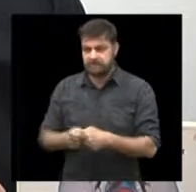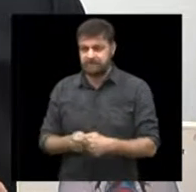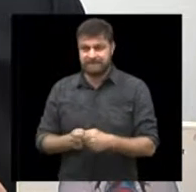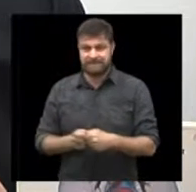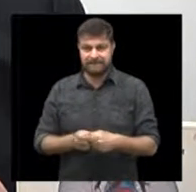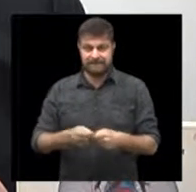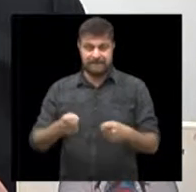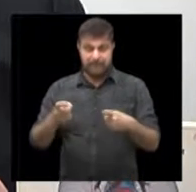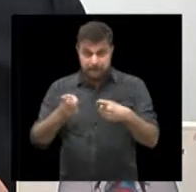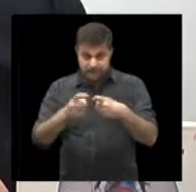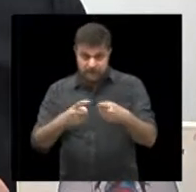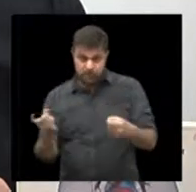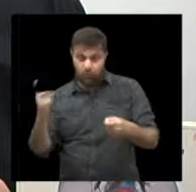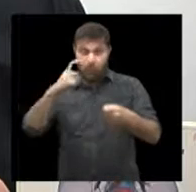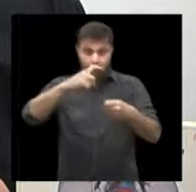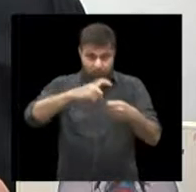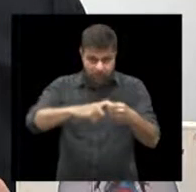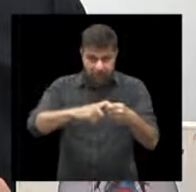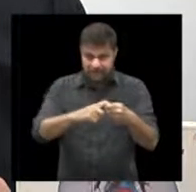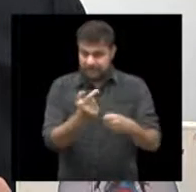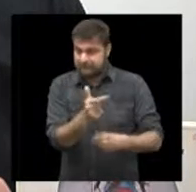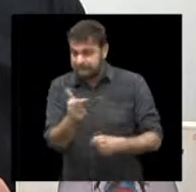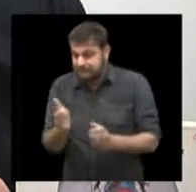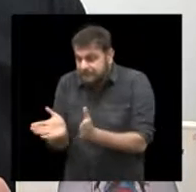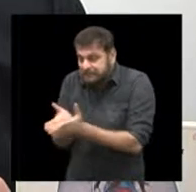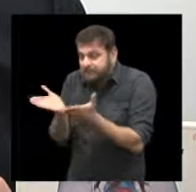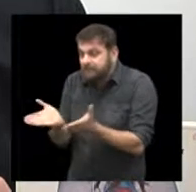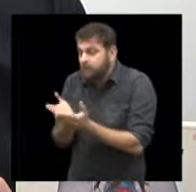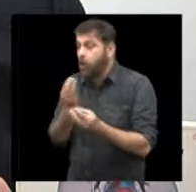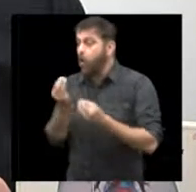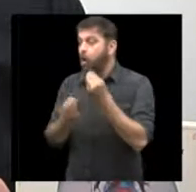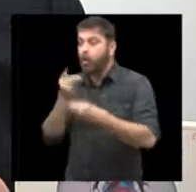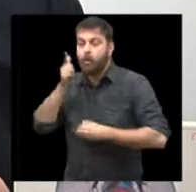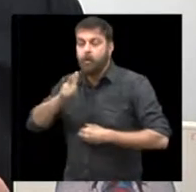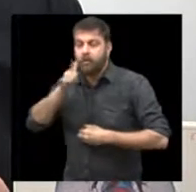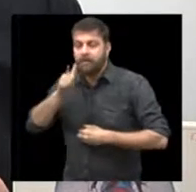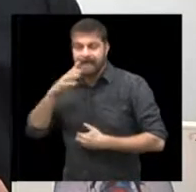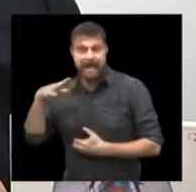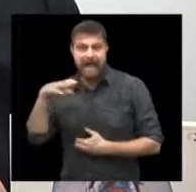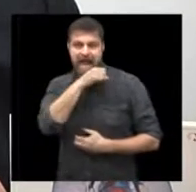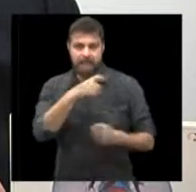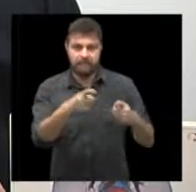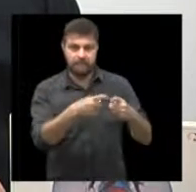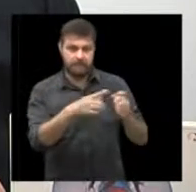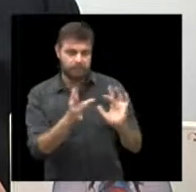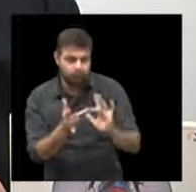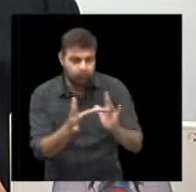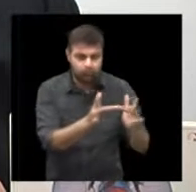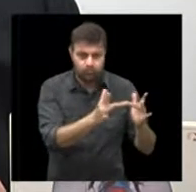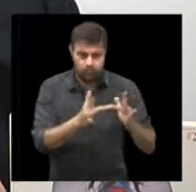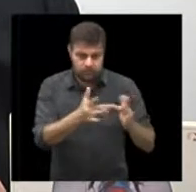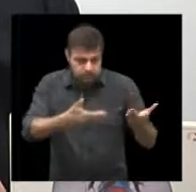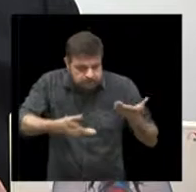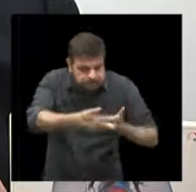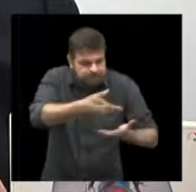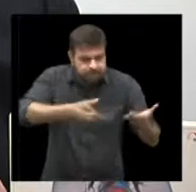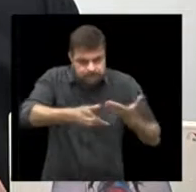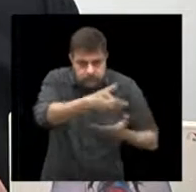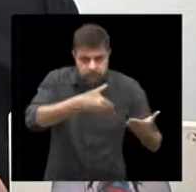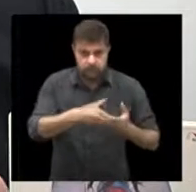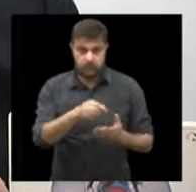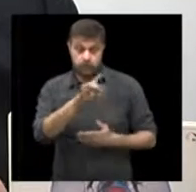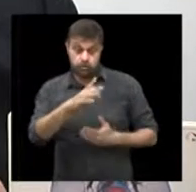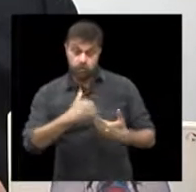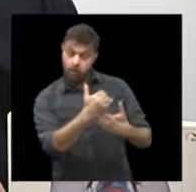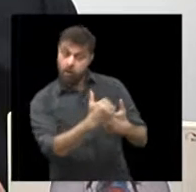plano de saúde, as pessoas que são mais pobres, tenham acesso mais rápido aos médicos, mesmo que seja inicialmente